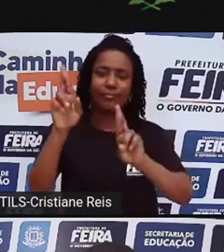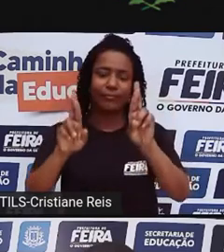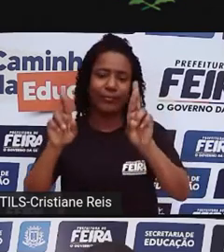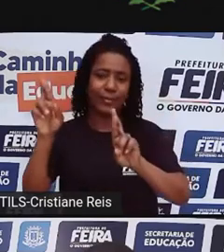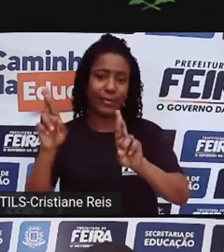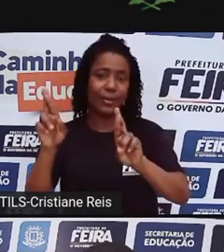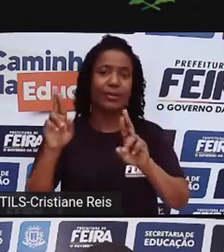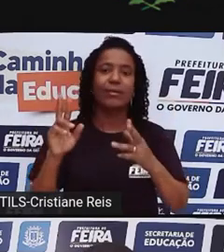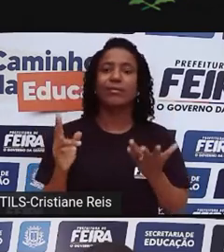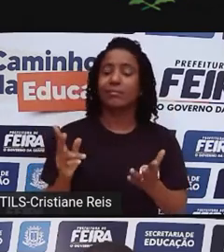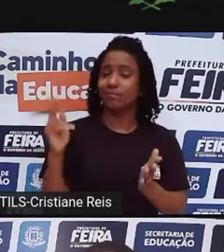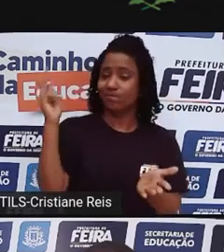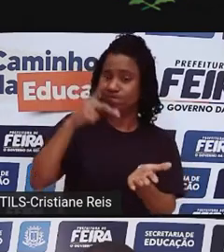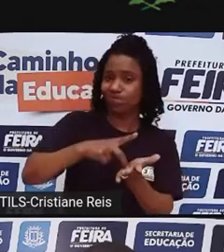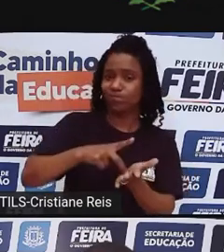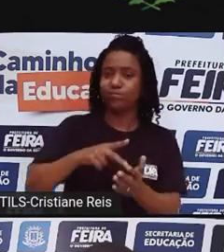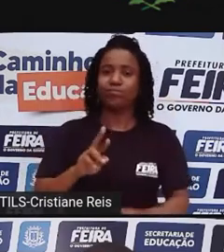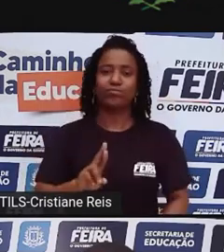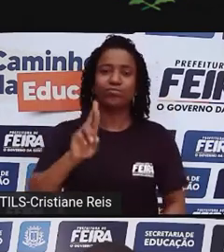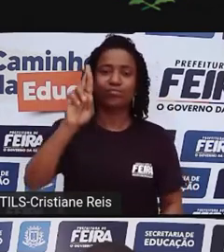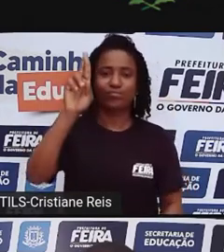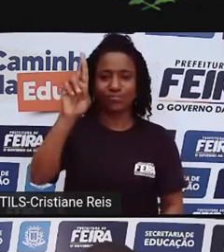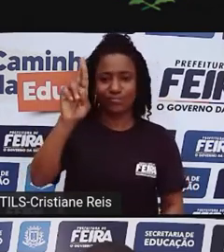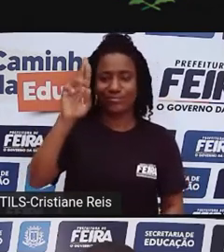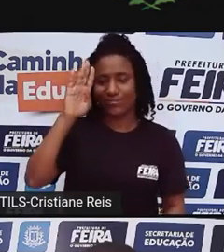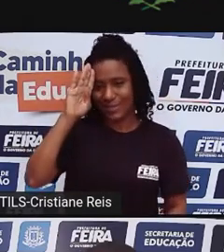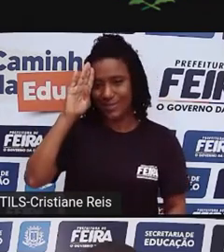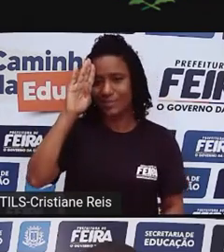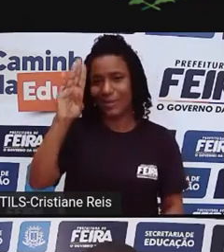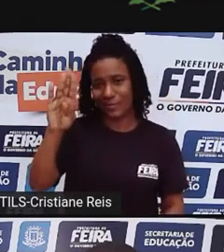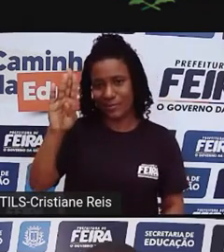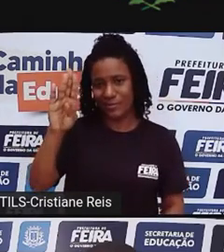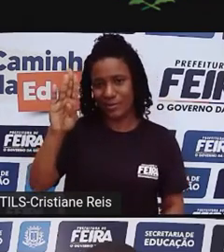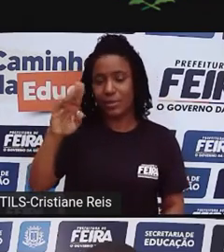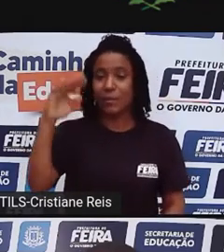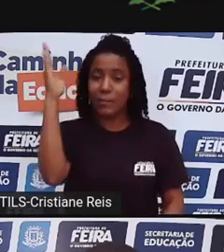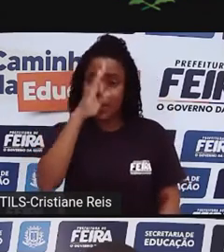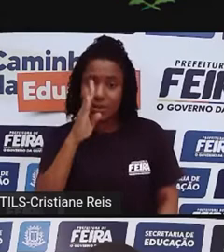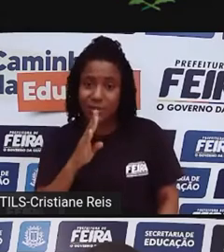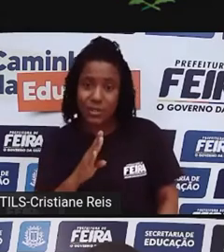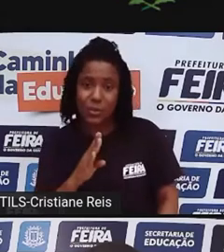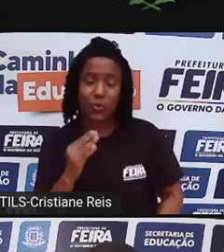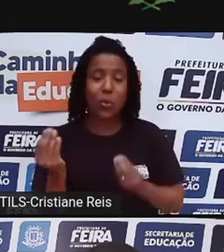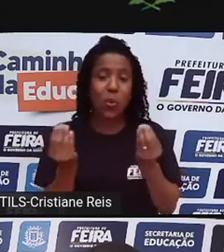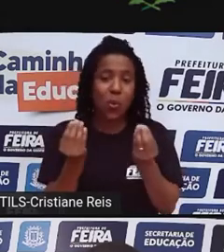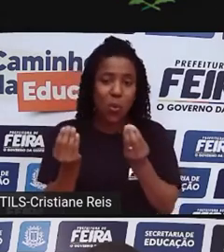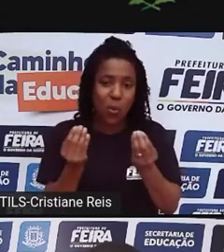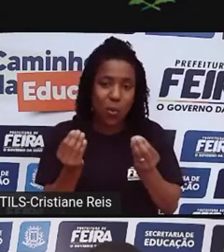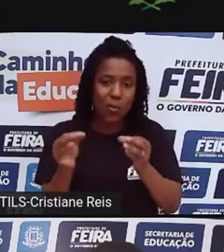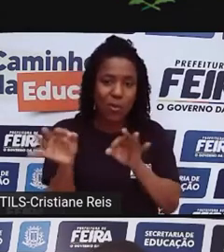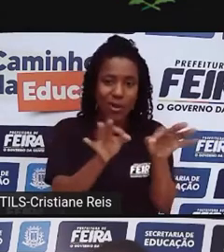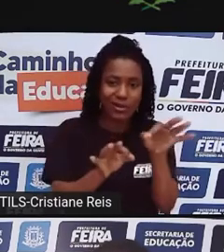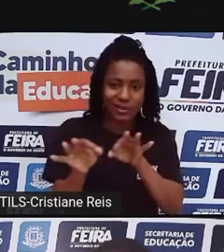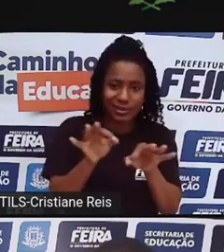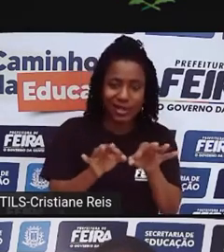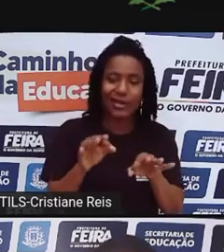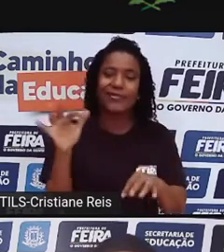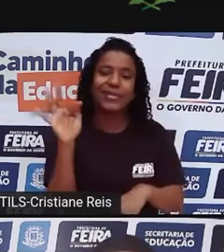verdade e o que não é verdade na construção do Brasil, na construção de Feira de Santana. Como é que a gente percebe isso?